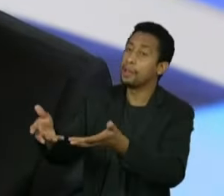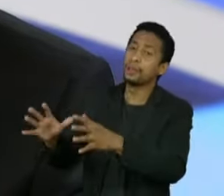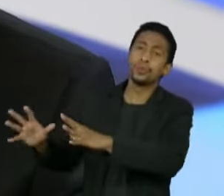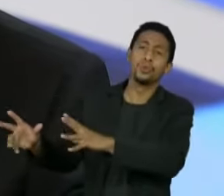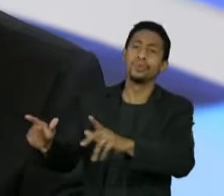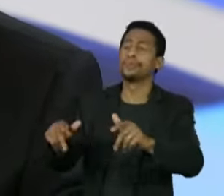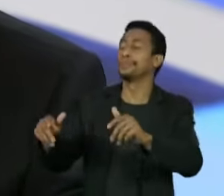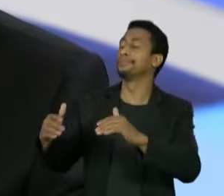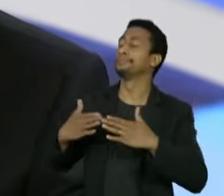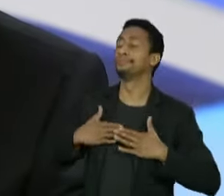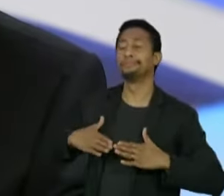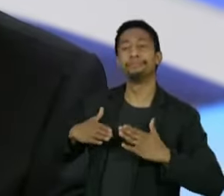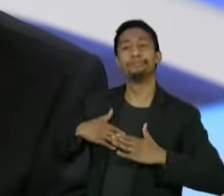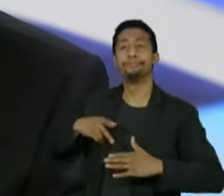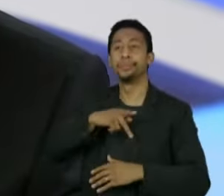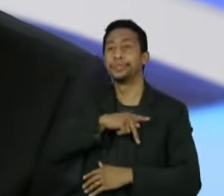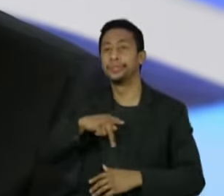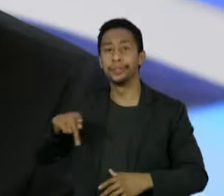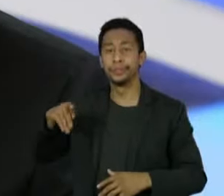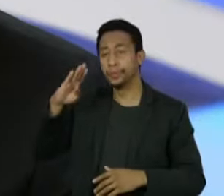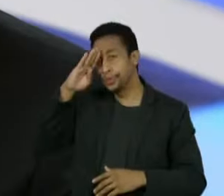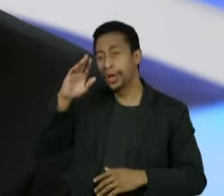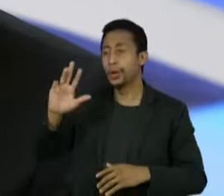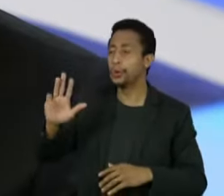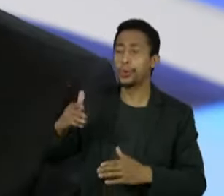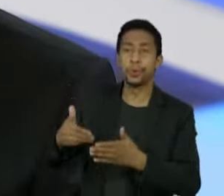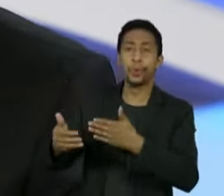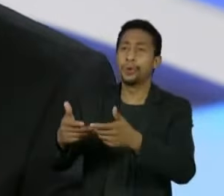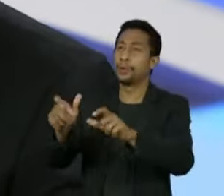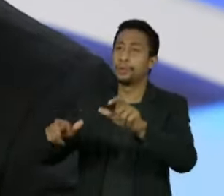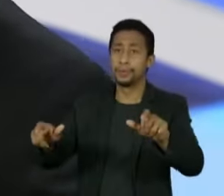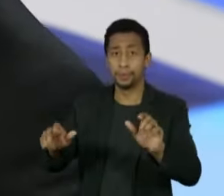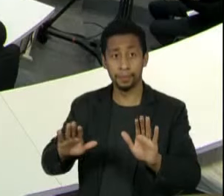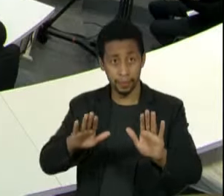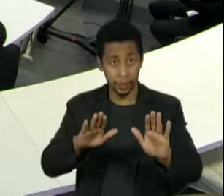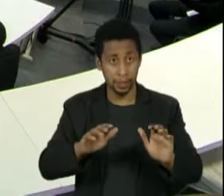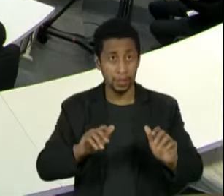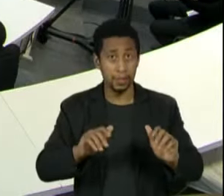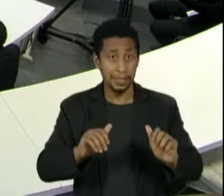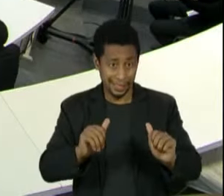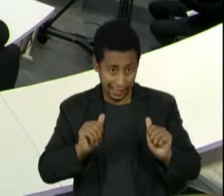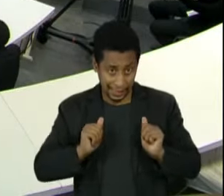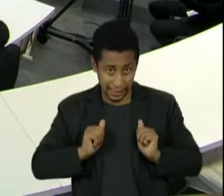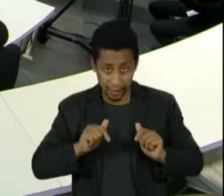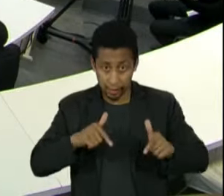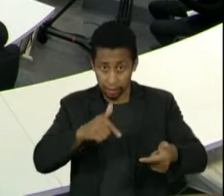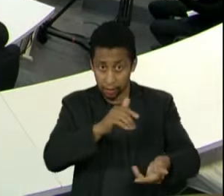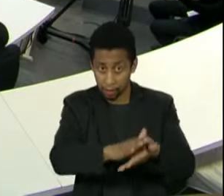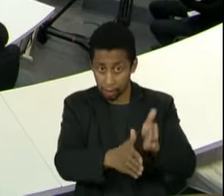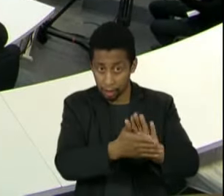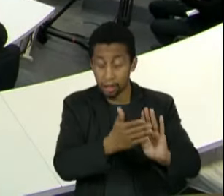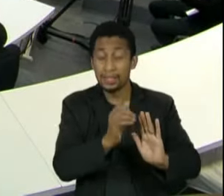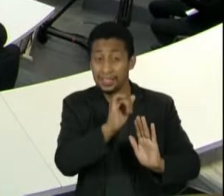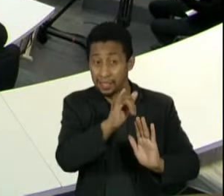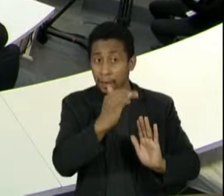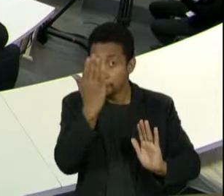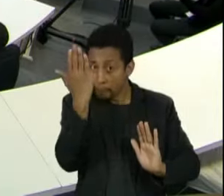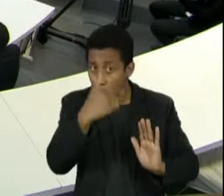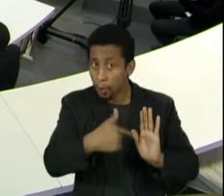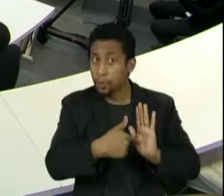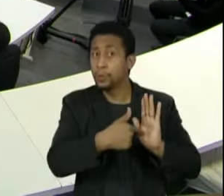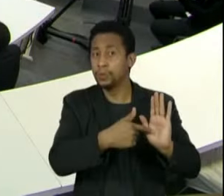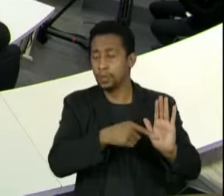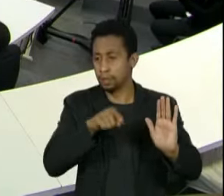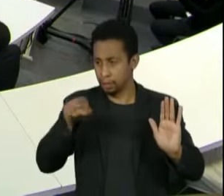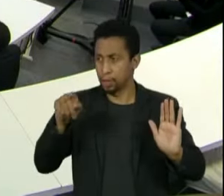para qualquer presidente, seja Bolsonaro, Lula ou qualquer um. Mas, além da prevaricação, se provou, se ficava evidenciado que ele tinha